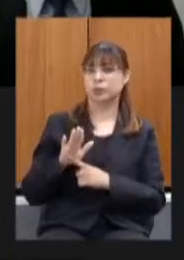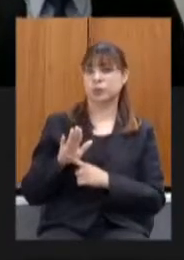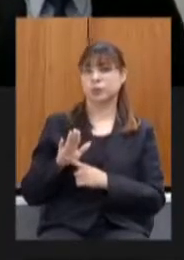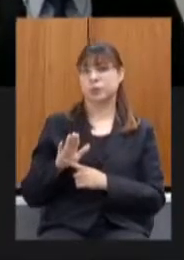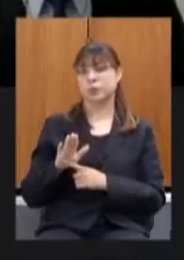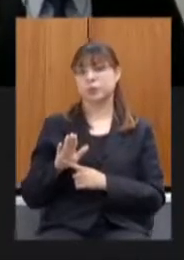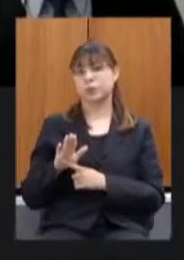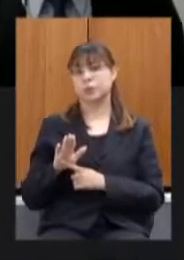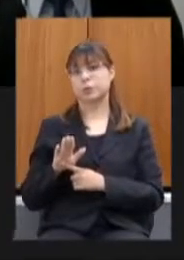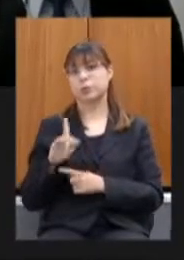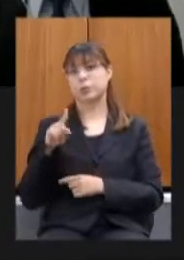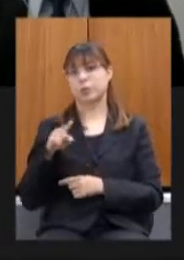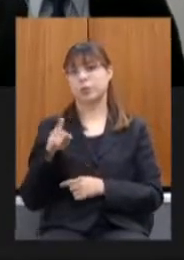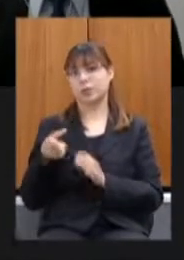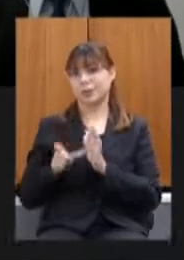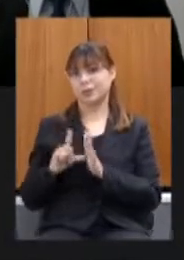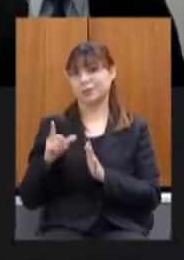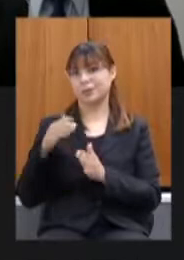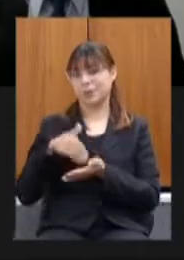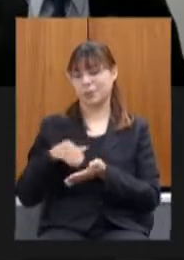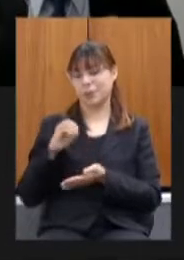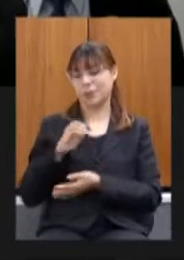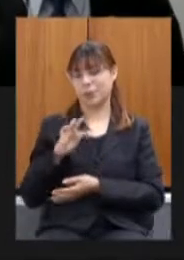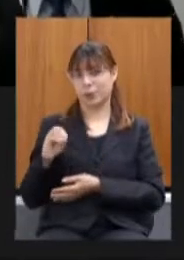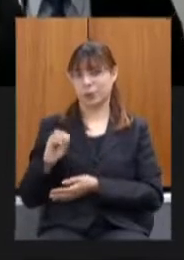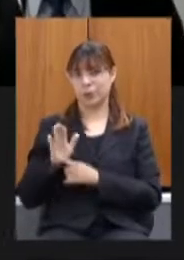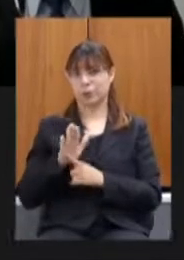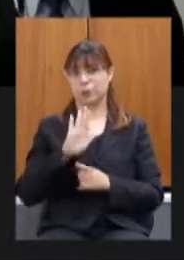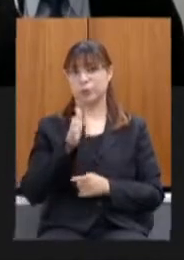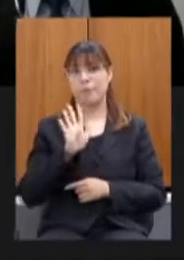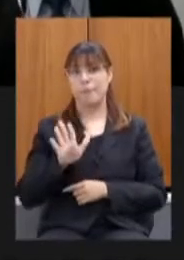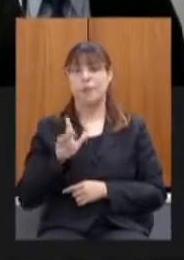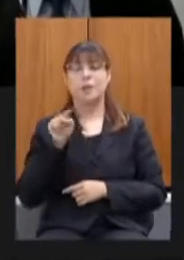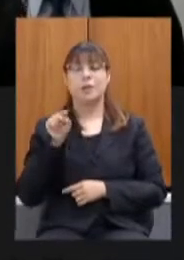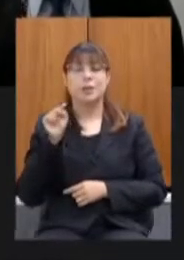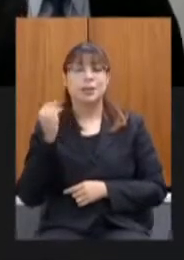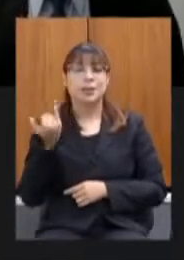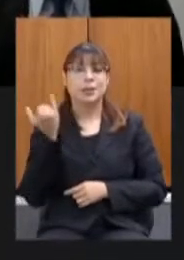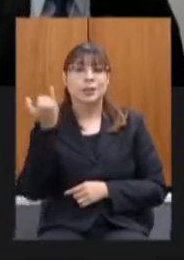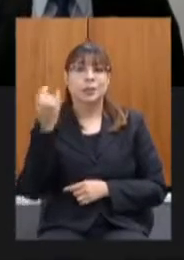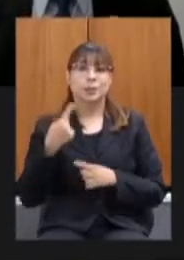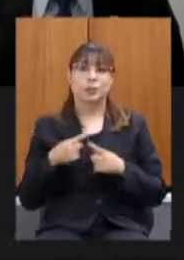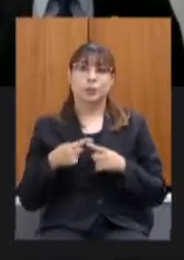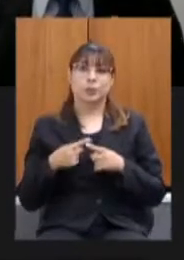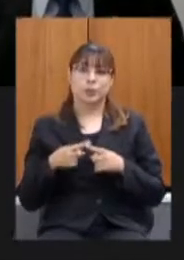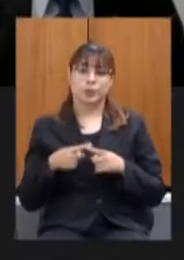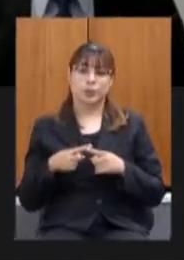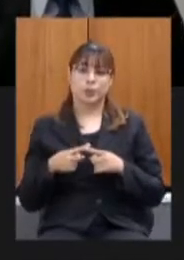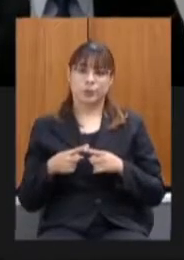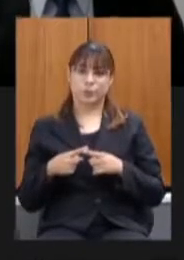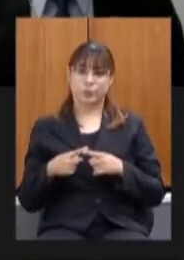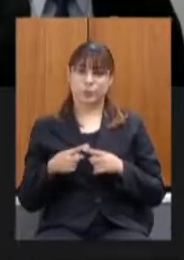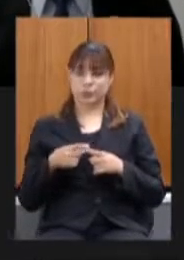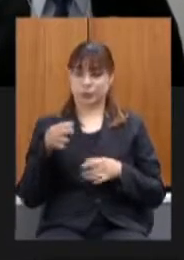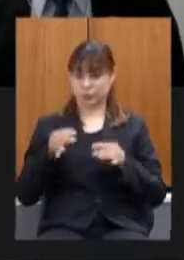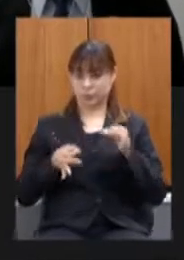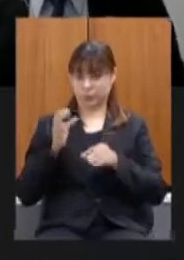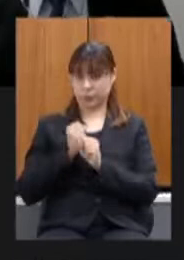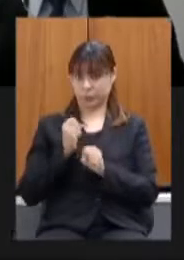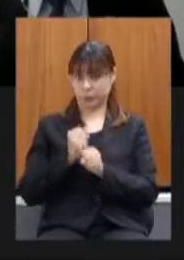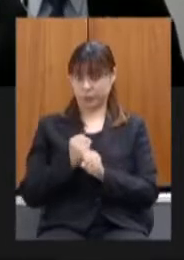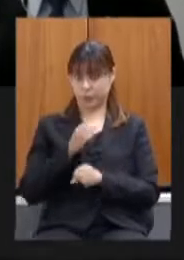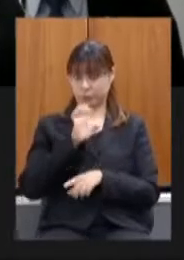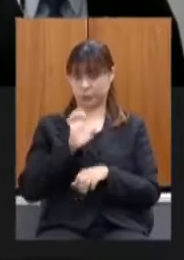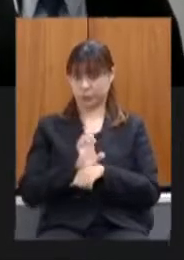secretário Otto mas ele é importante nós somos fiscalizados pelo Tribunal de Contas do Estado